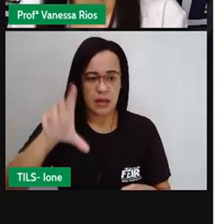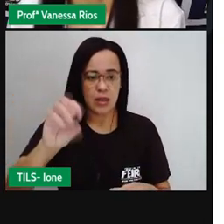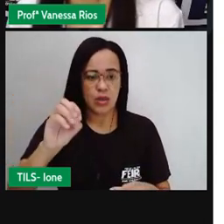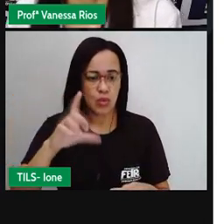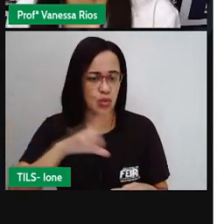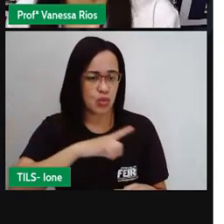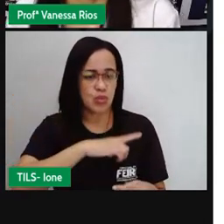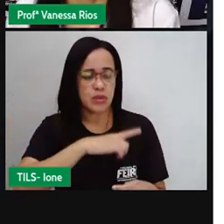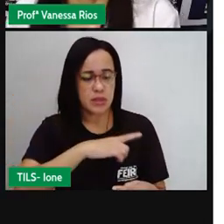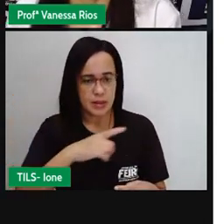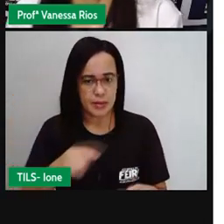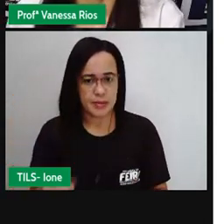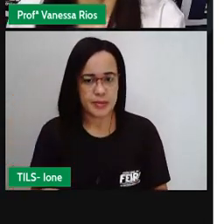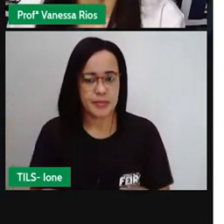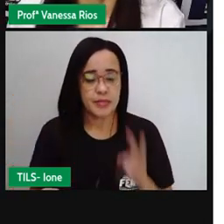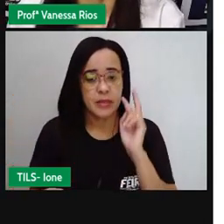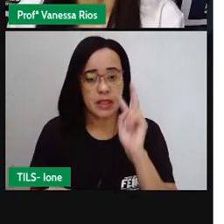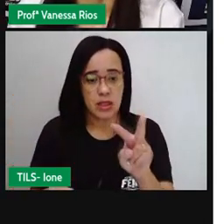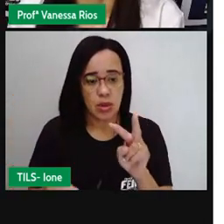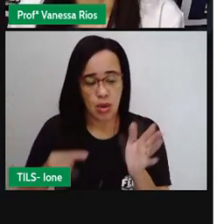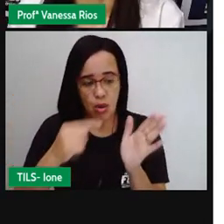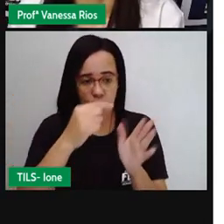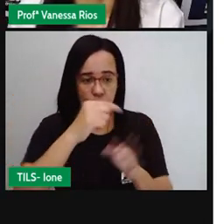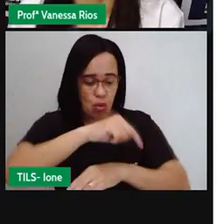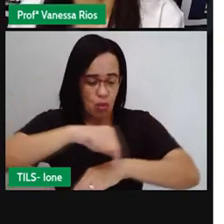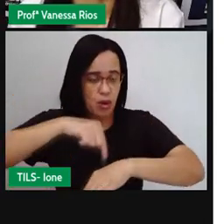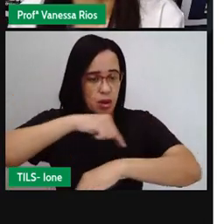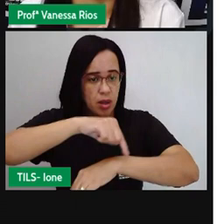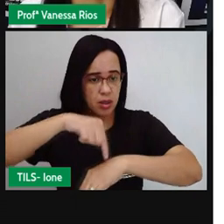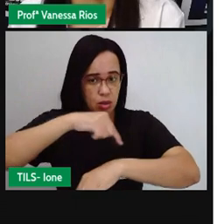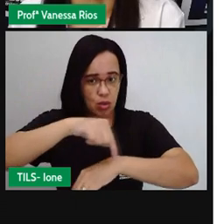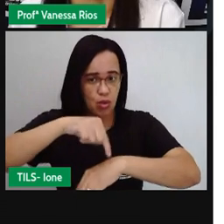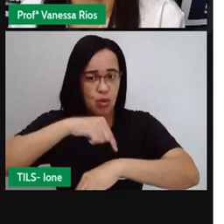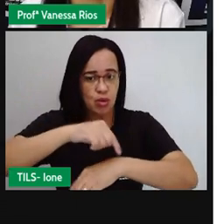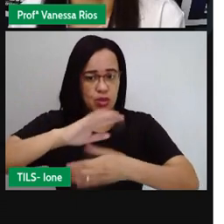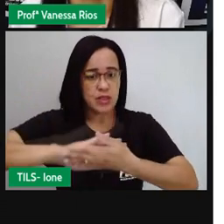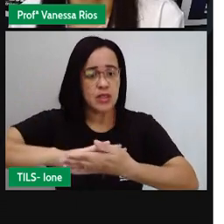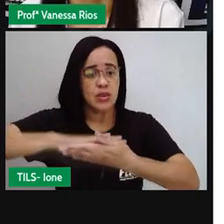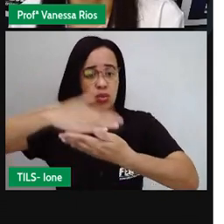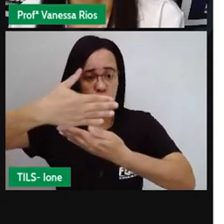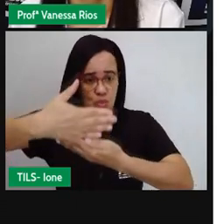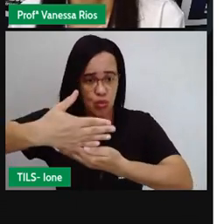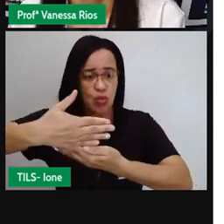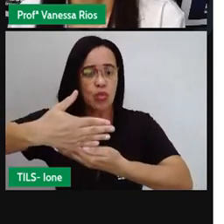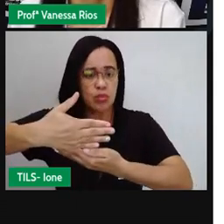um ângulo aí no relógio, no notebook, né, aberto,